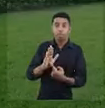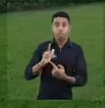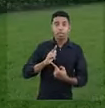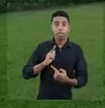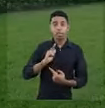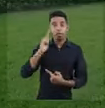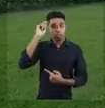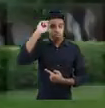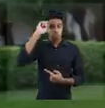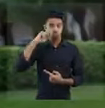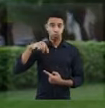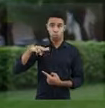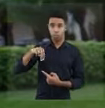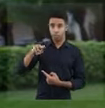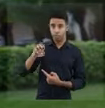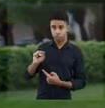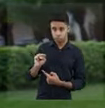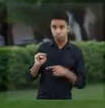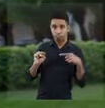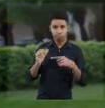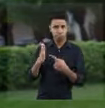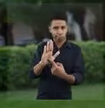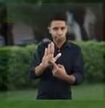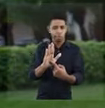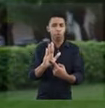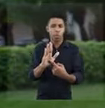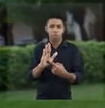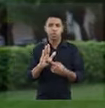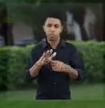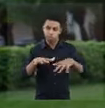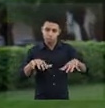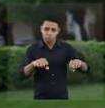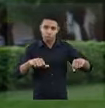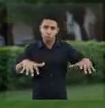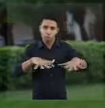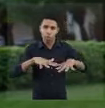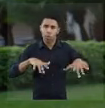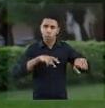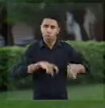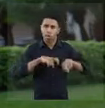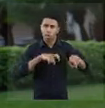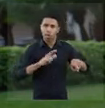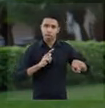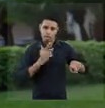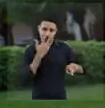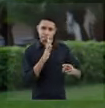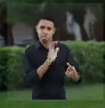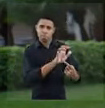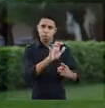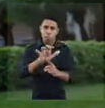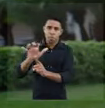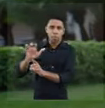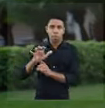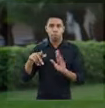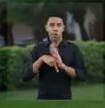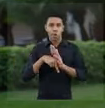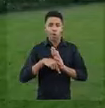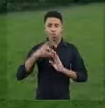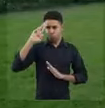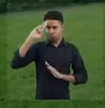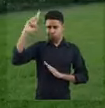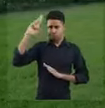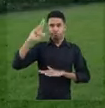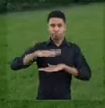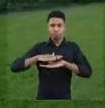representativo no Brasil Victor Nunes Leal apontava a concentração da propriedade mundial e rural como a fonte de influência